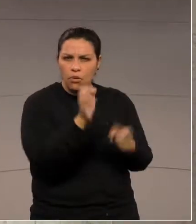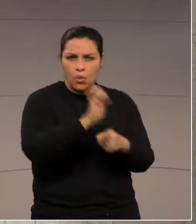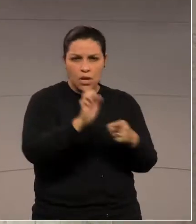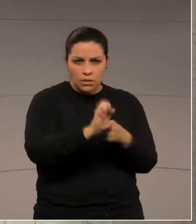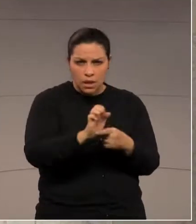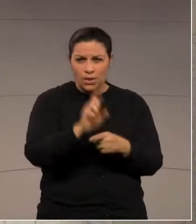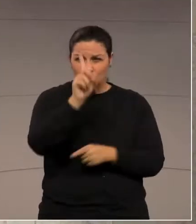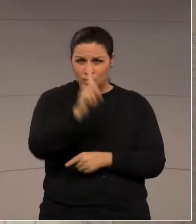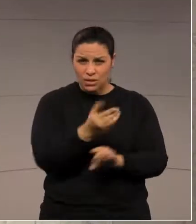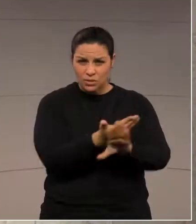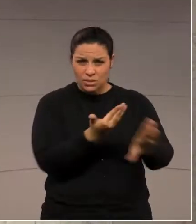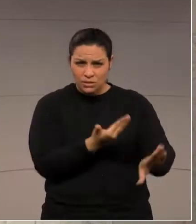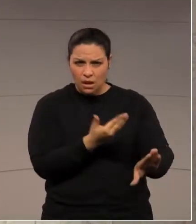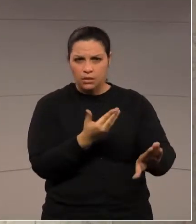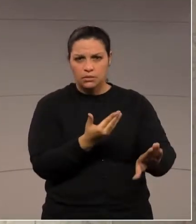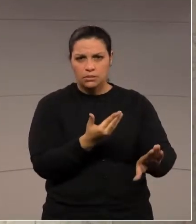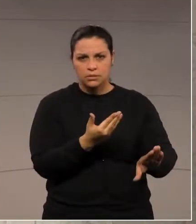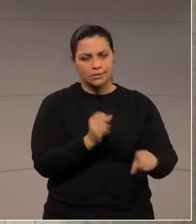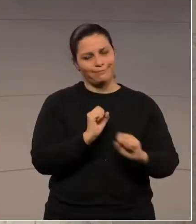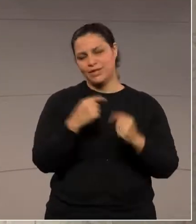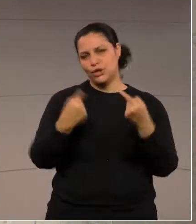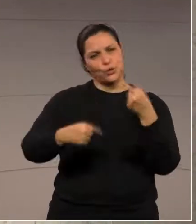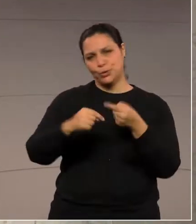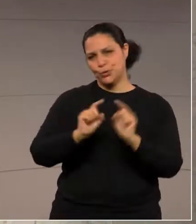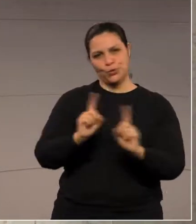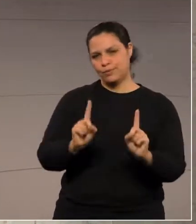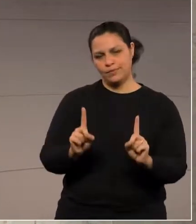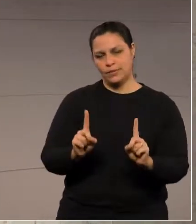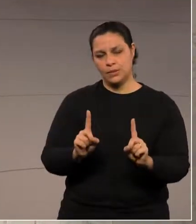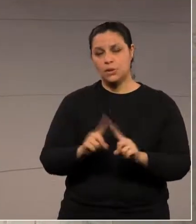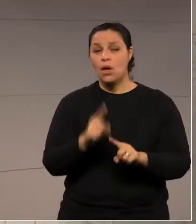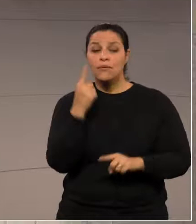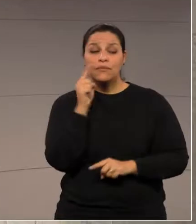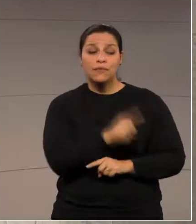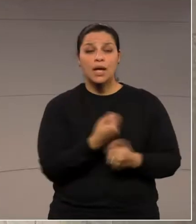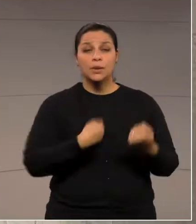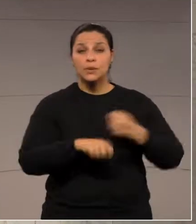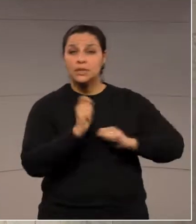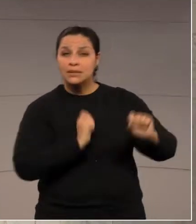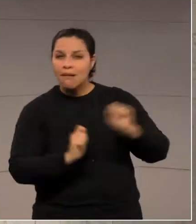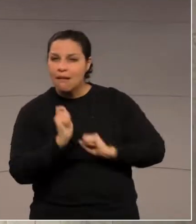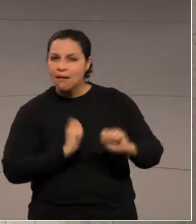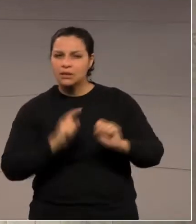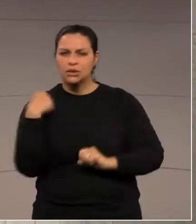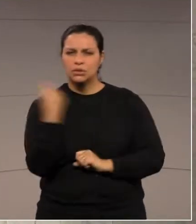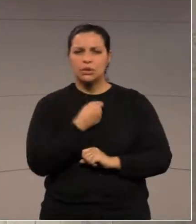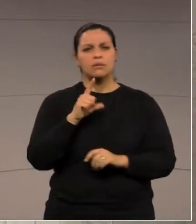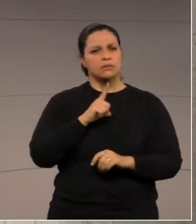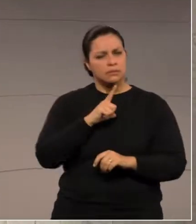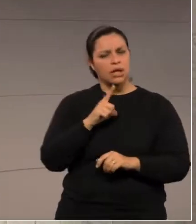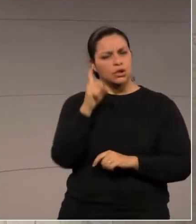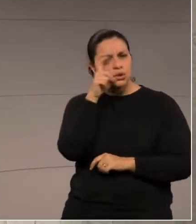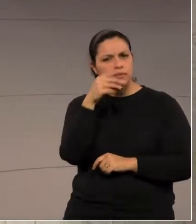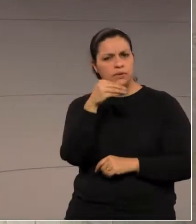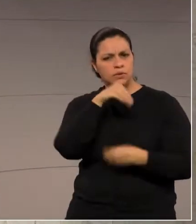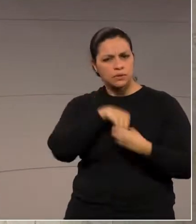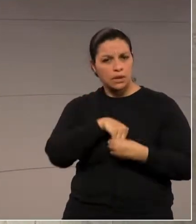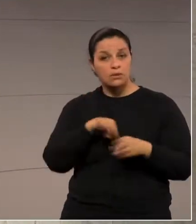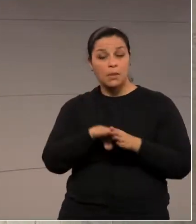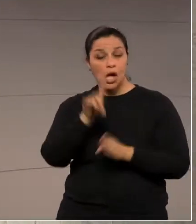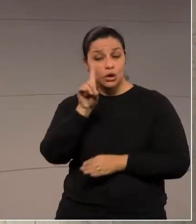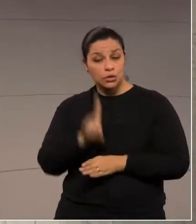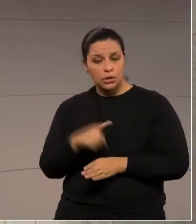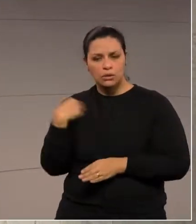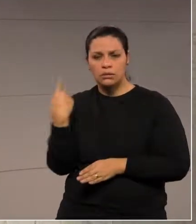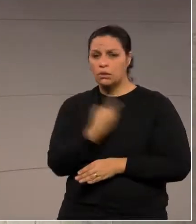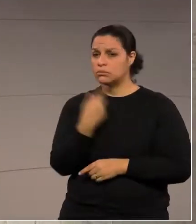indiscutível. É só ver aí o estresse por que todos passamos, os direitos